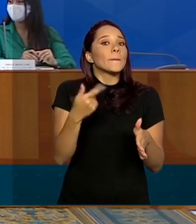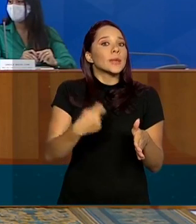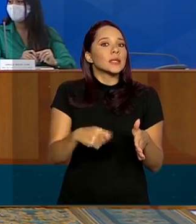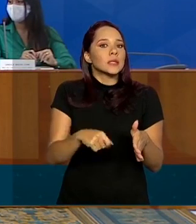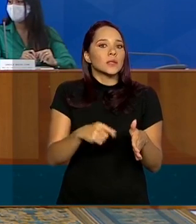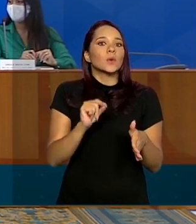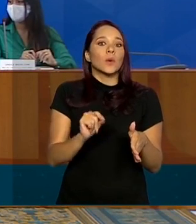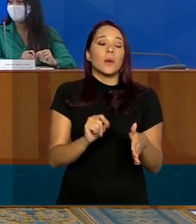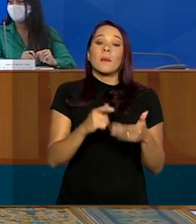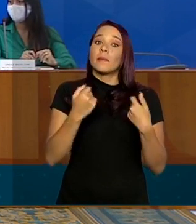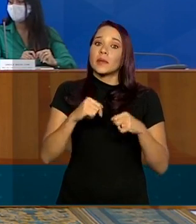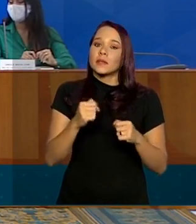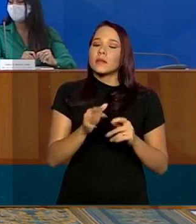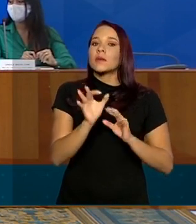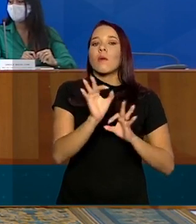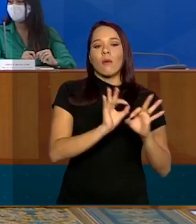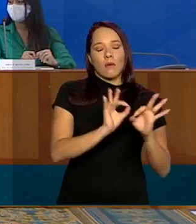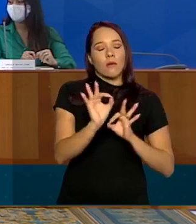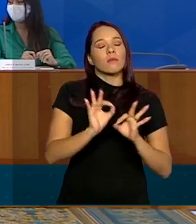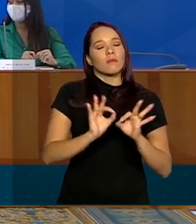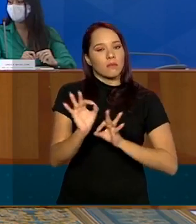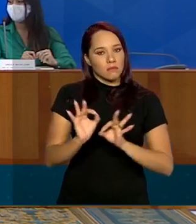organizado.